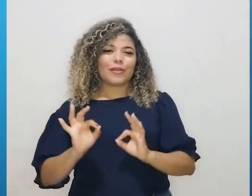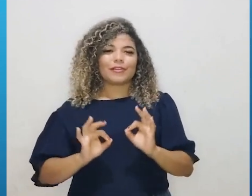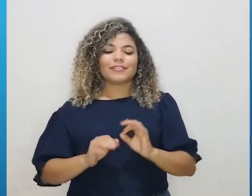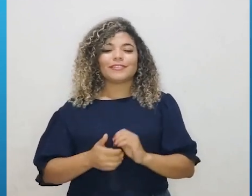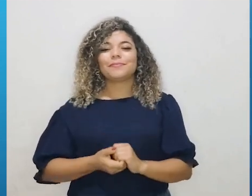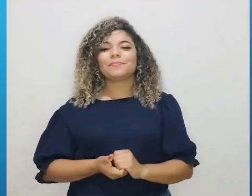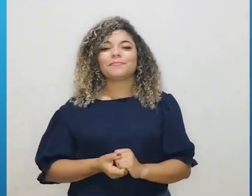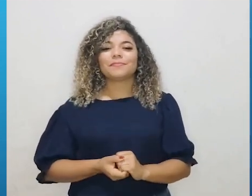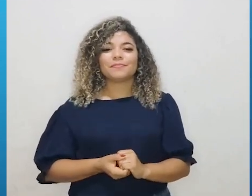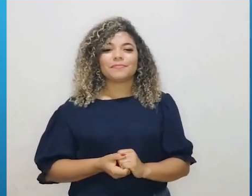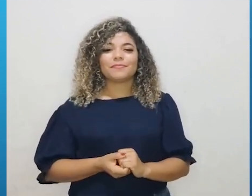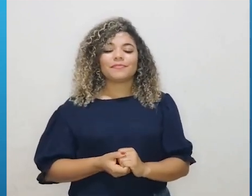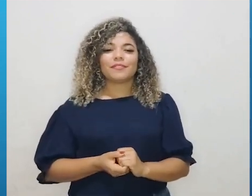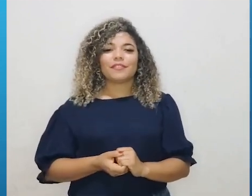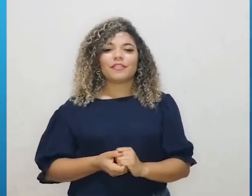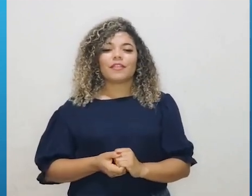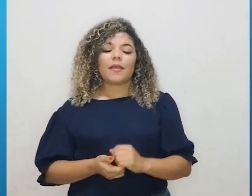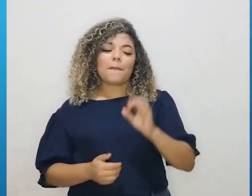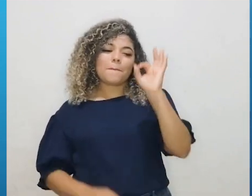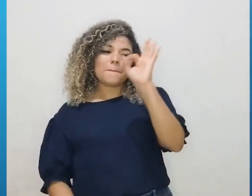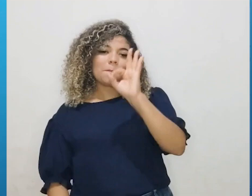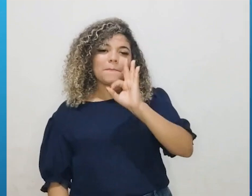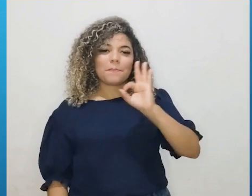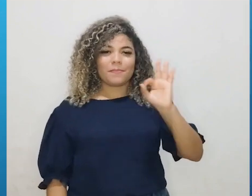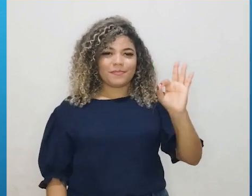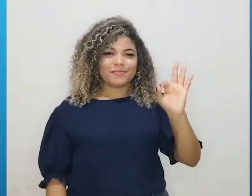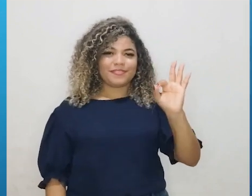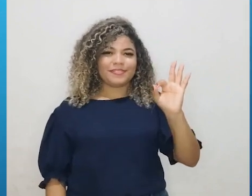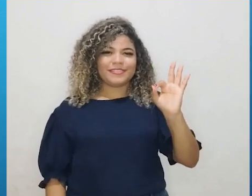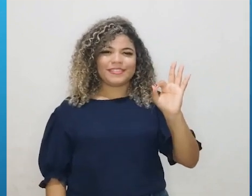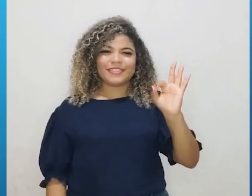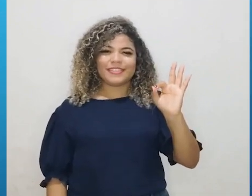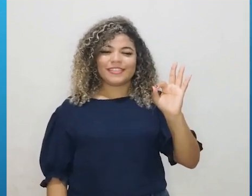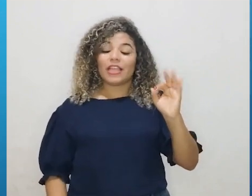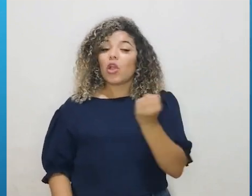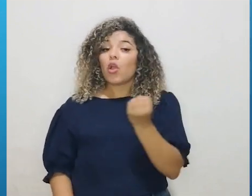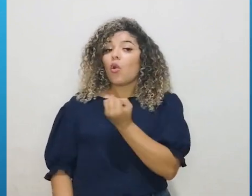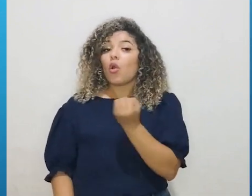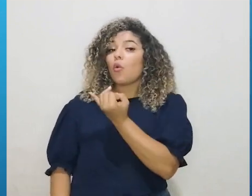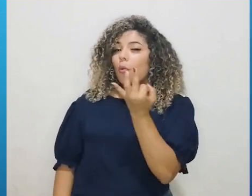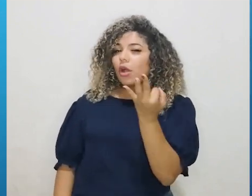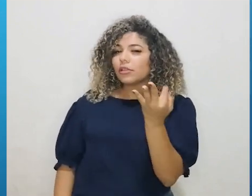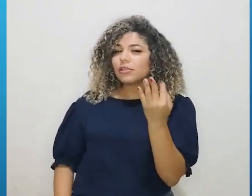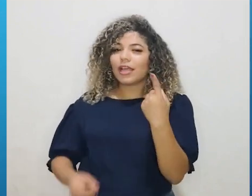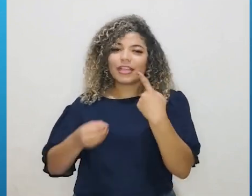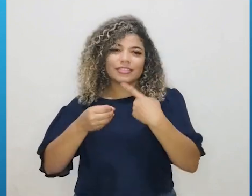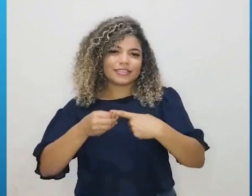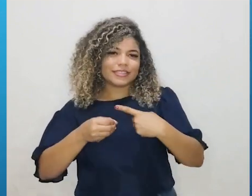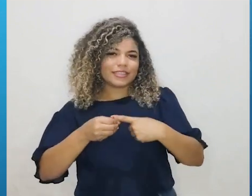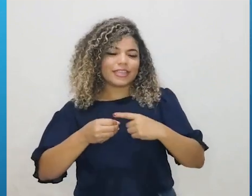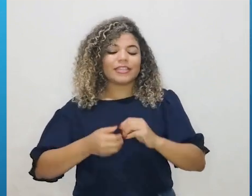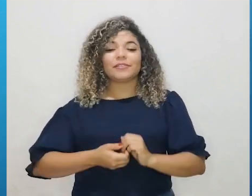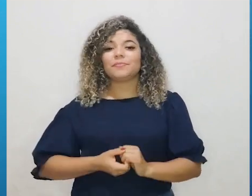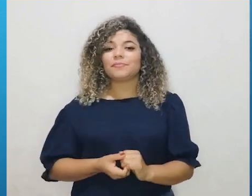relacionando porcentagem com a quantidade de cidades.